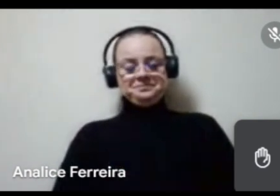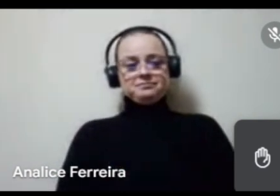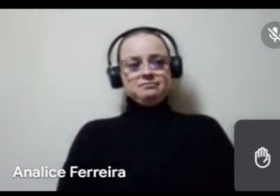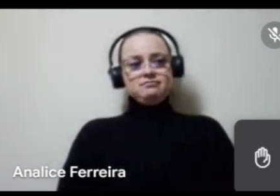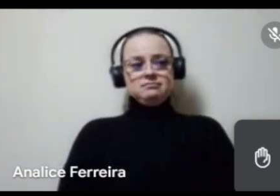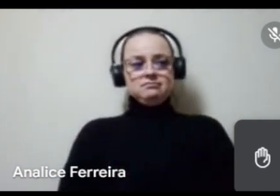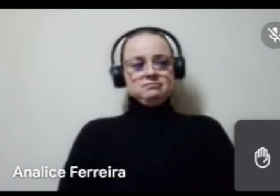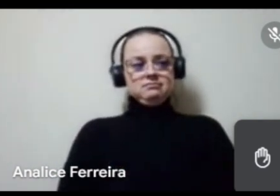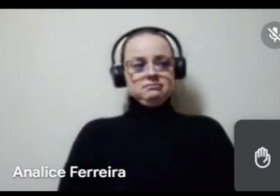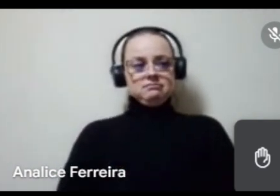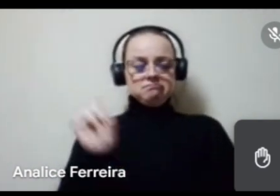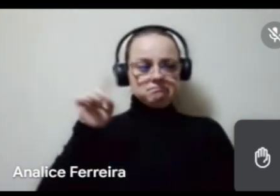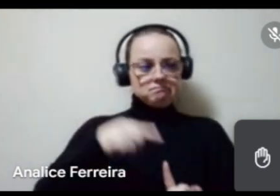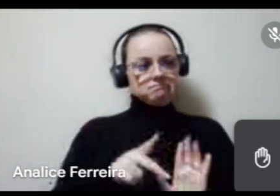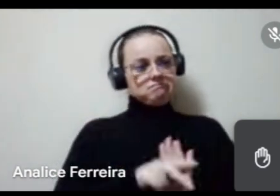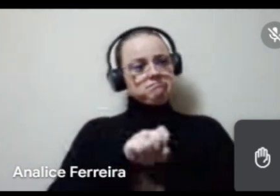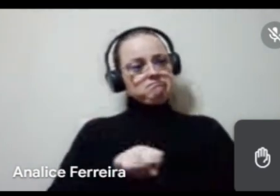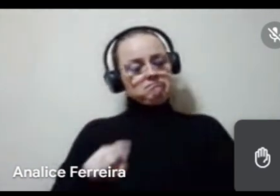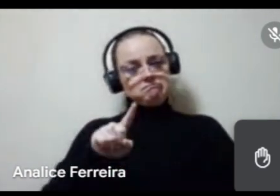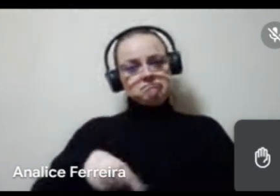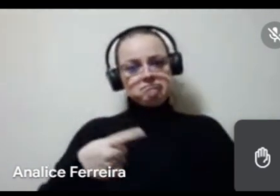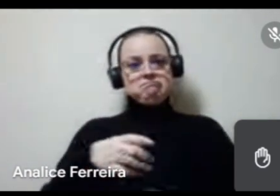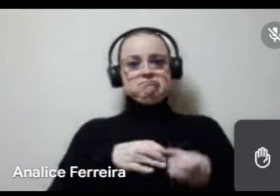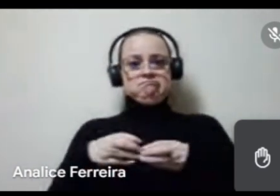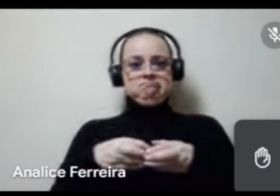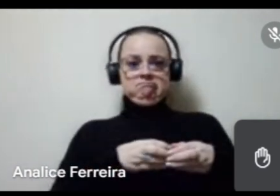de estipular ações afirmativas para outros grupos